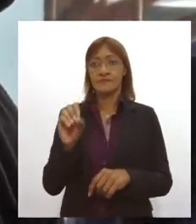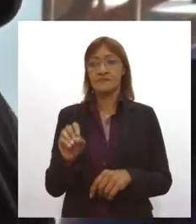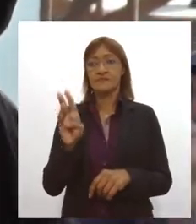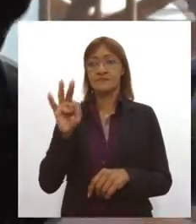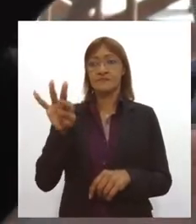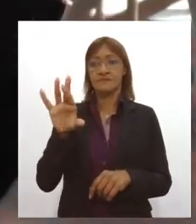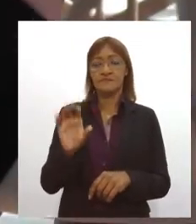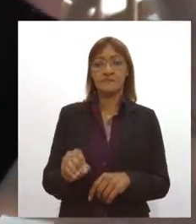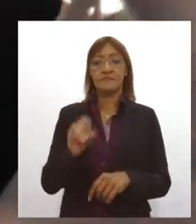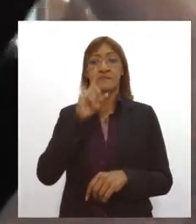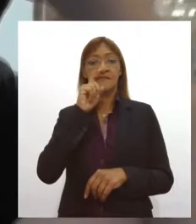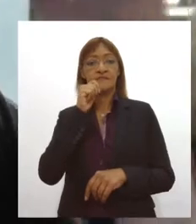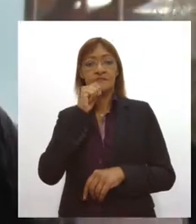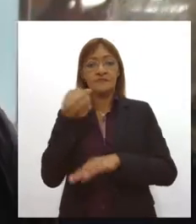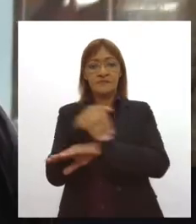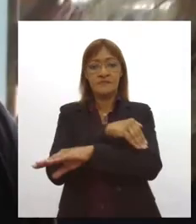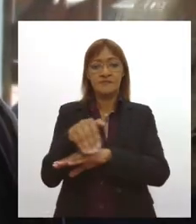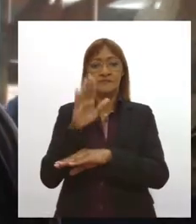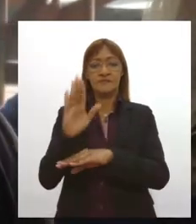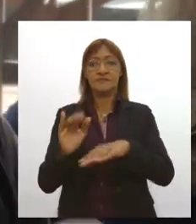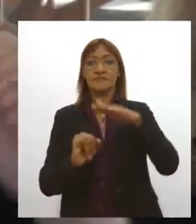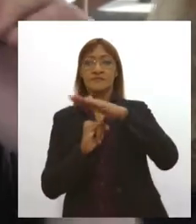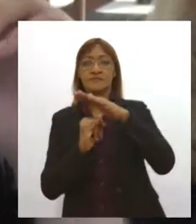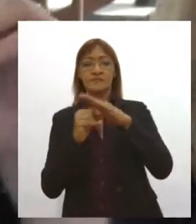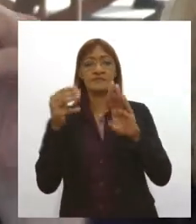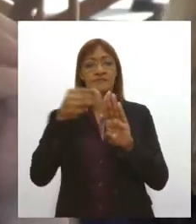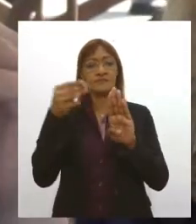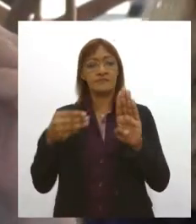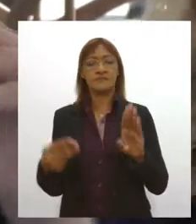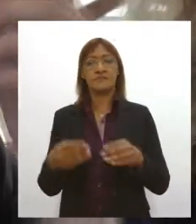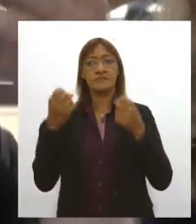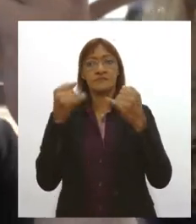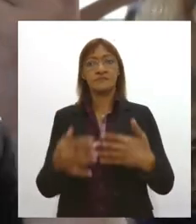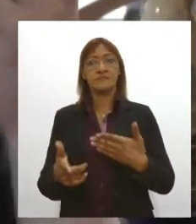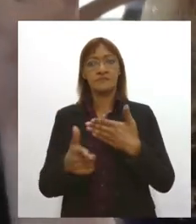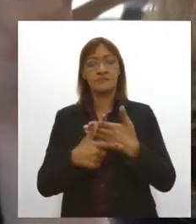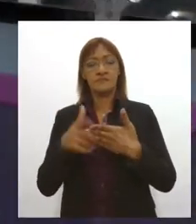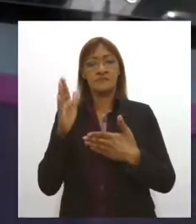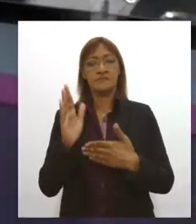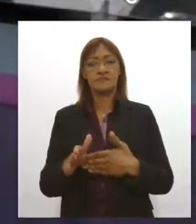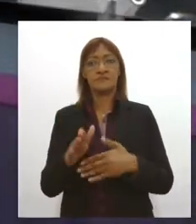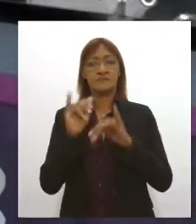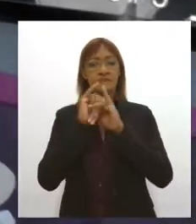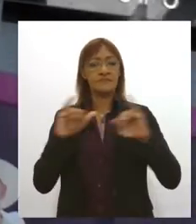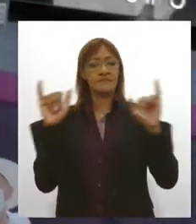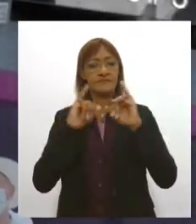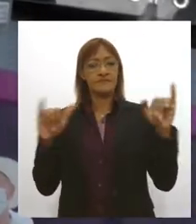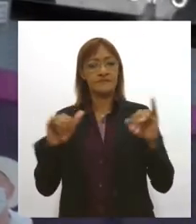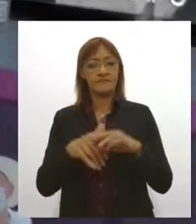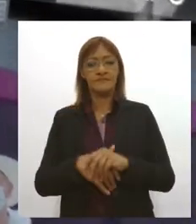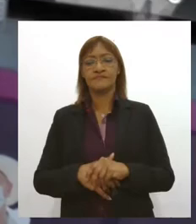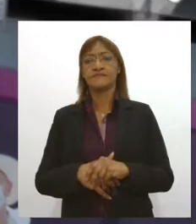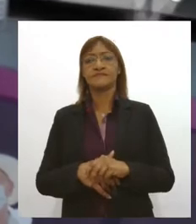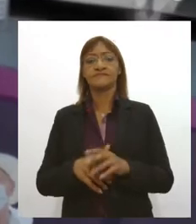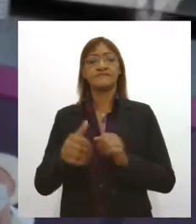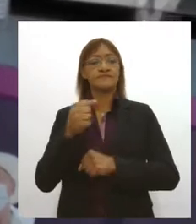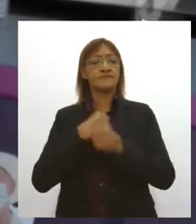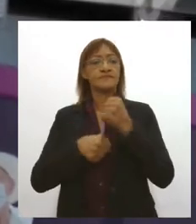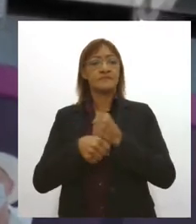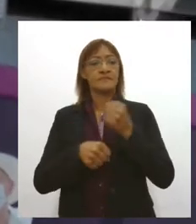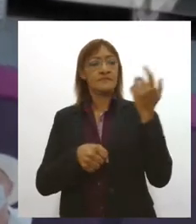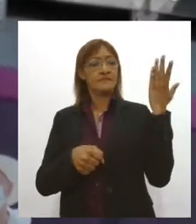Ezio Deda, superintendente do Instituto Banese, explica o papel do Instituto na campanha. No ano passado, o Instituto teve uma ação